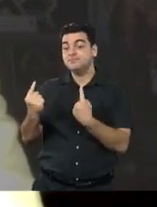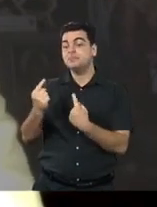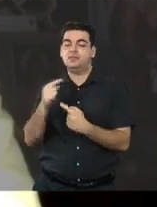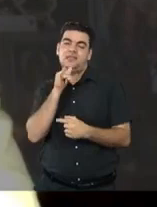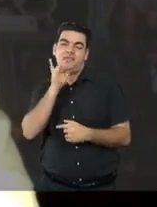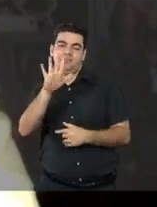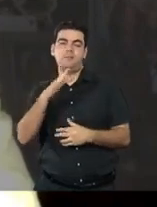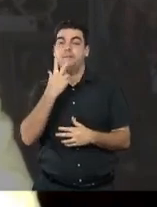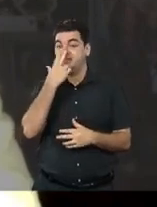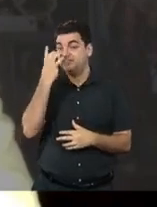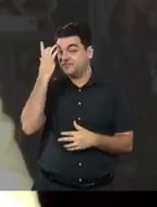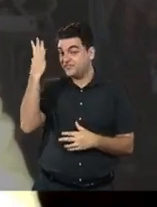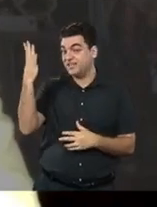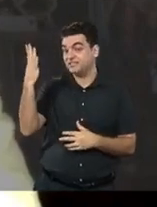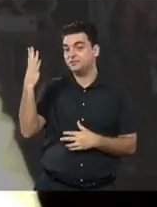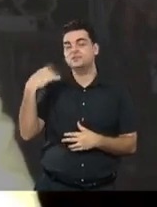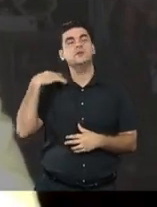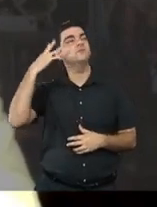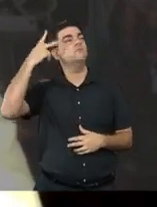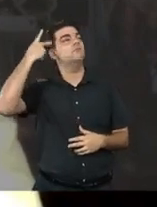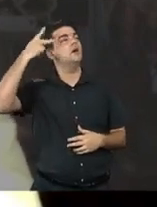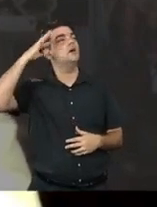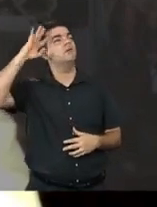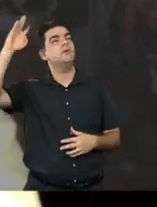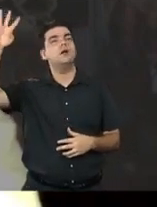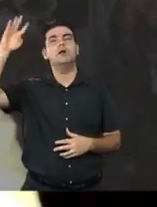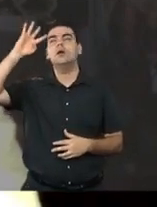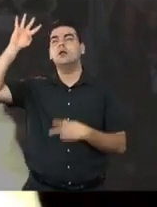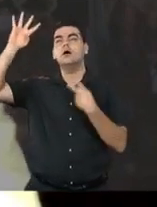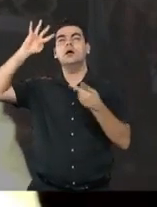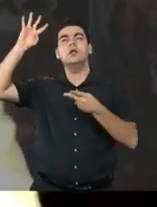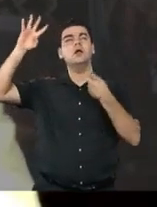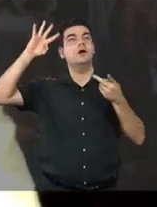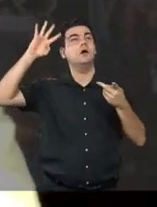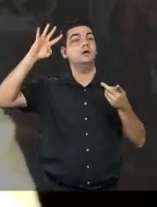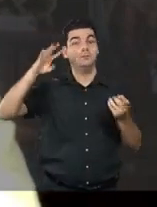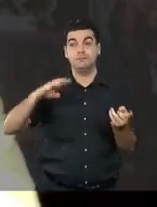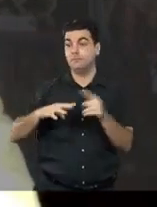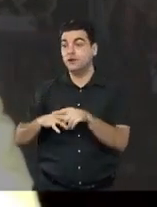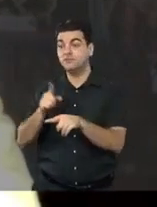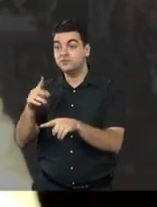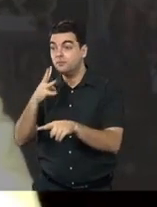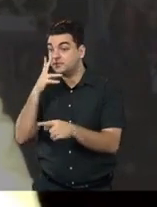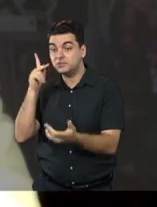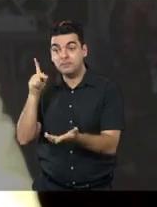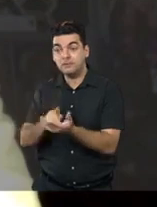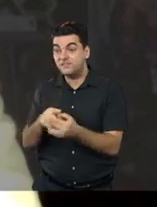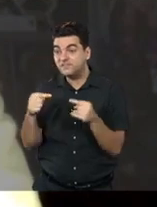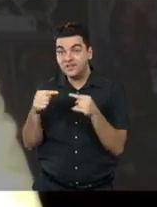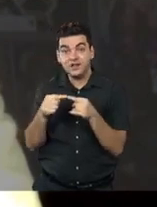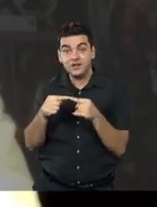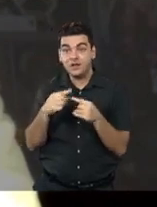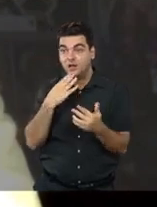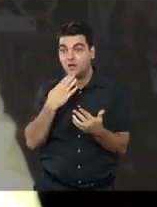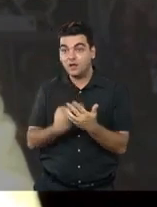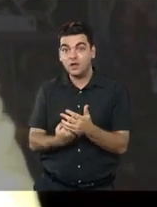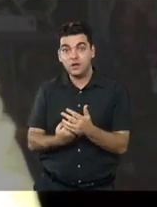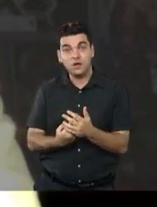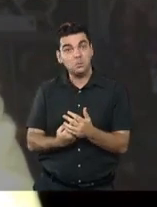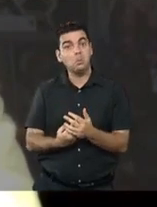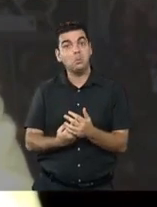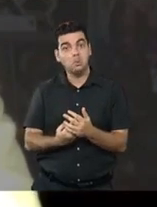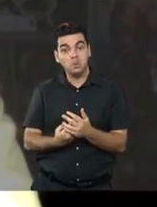fácil, sabe, Luísa, falar de ideias, né? Mas vocês colocam em ação. E o grande